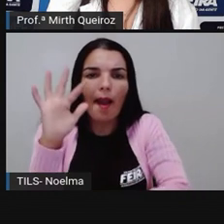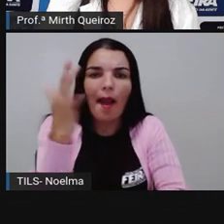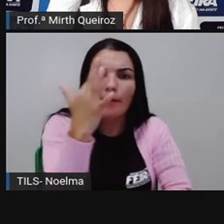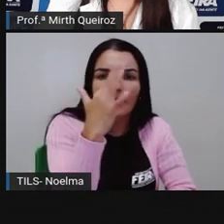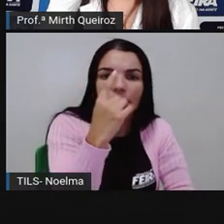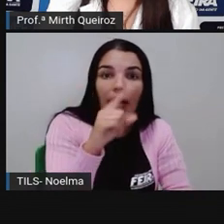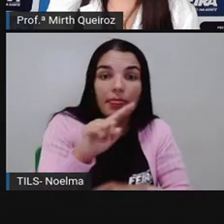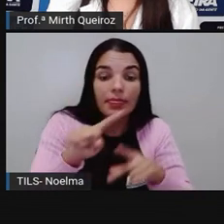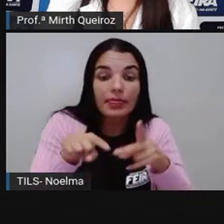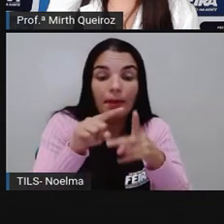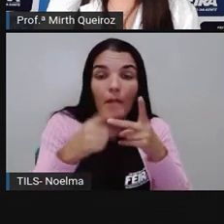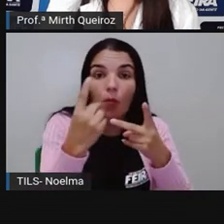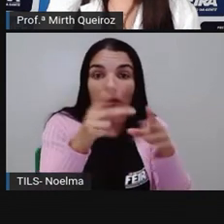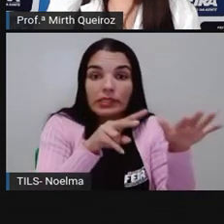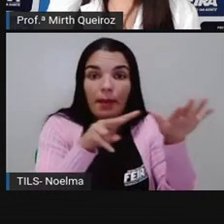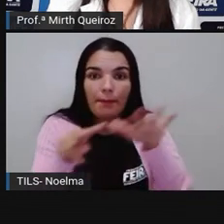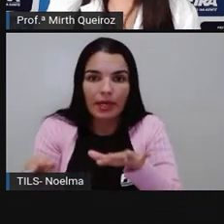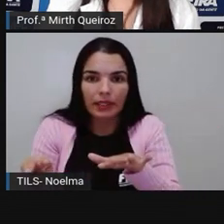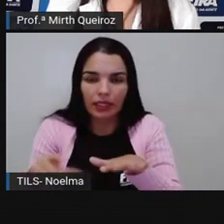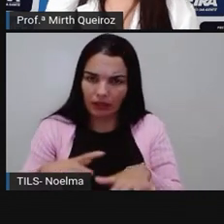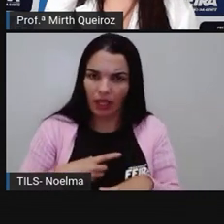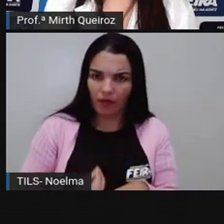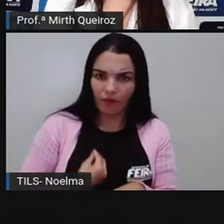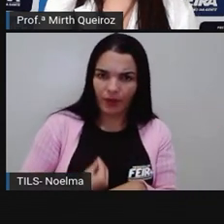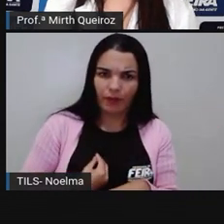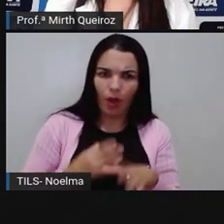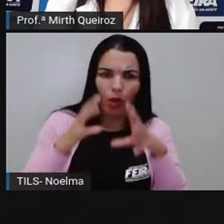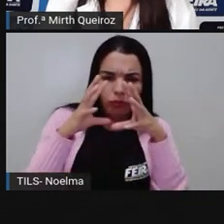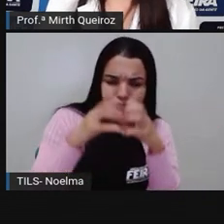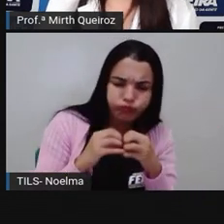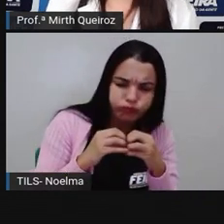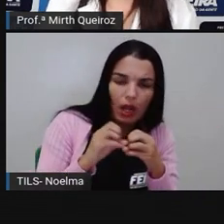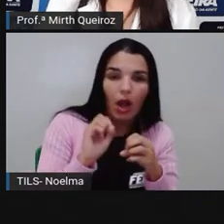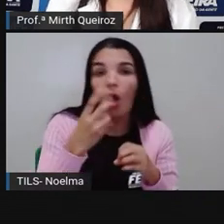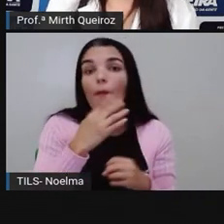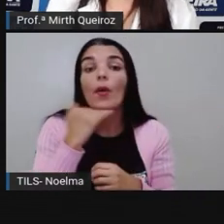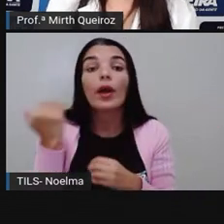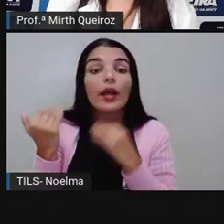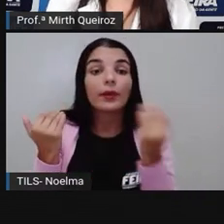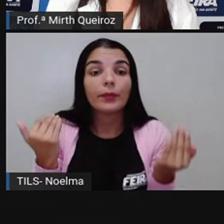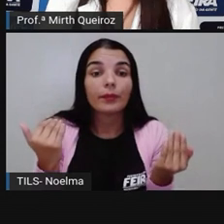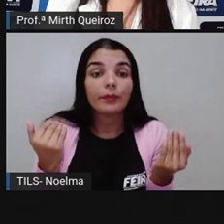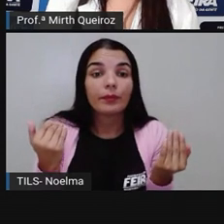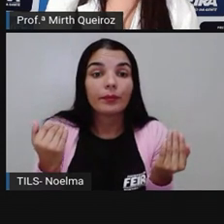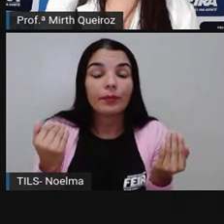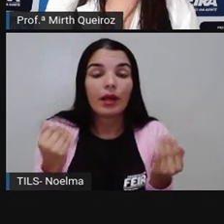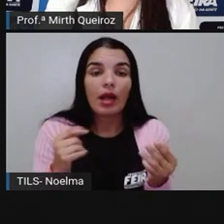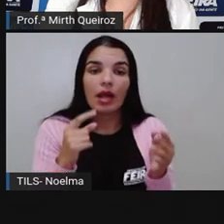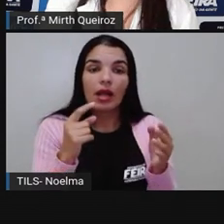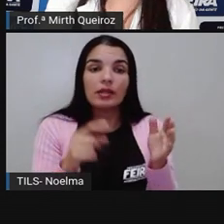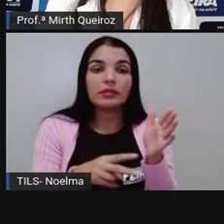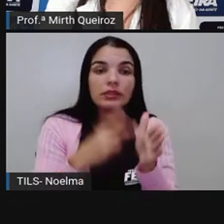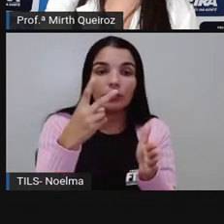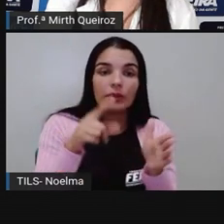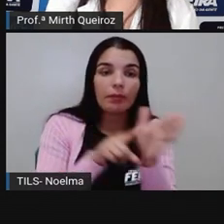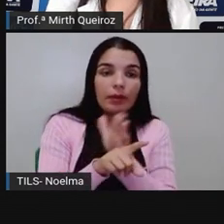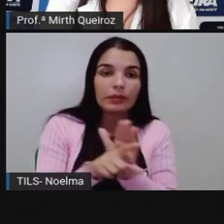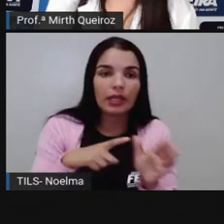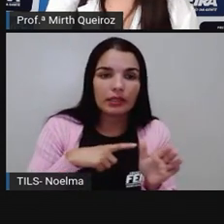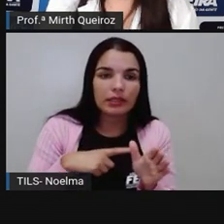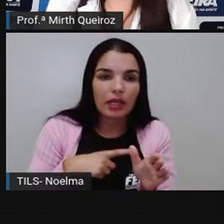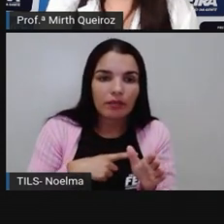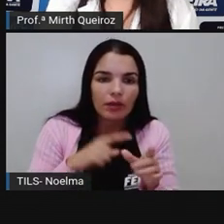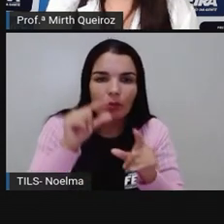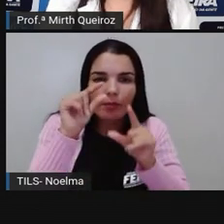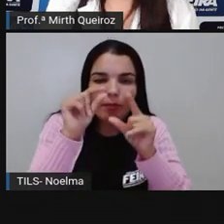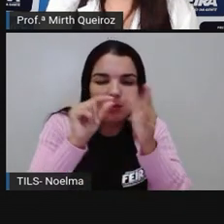Depois de uma semana? Vivas? Murcharam? Ou elas morreram? Apareceram gotinhas de água